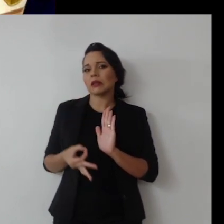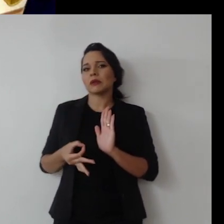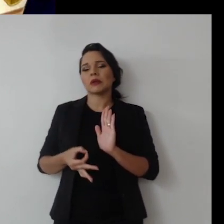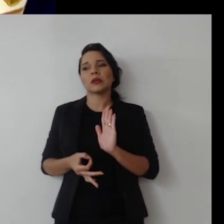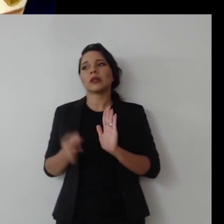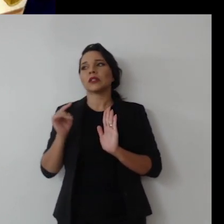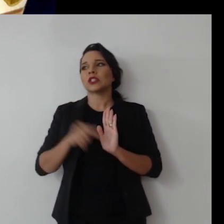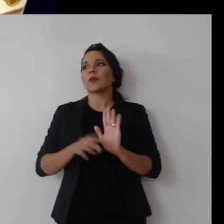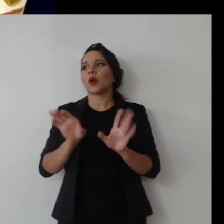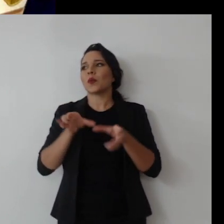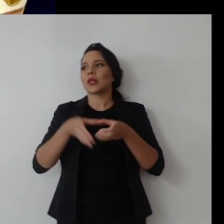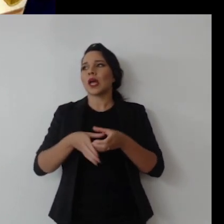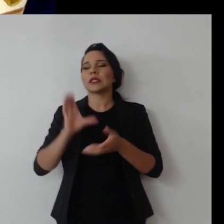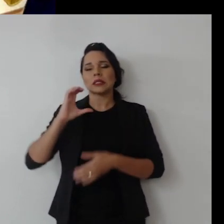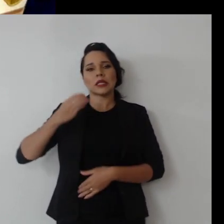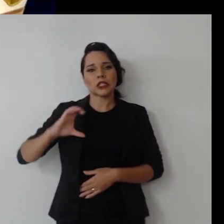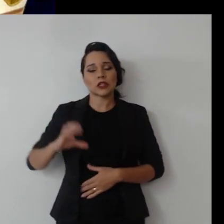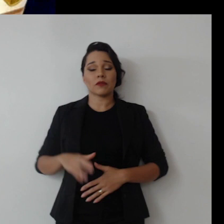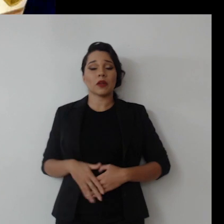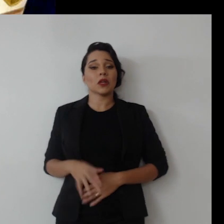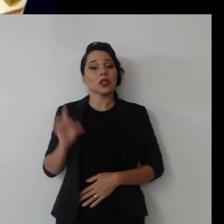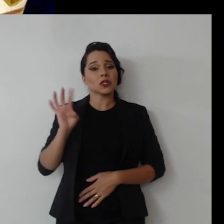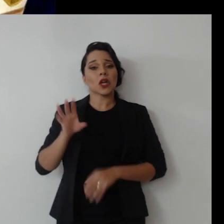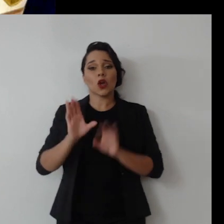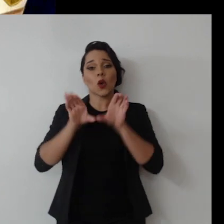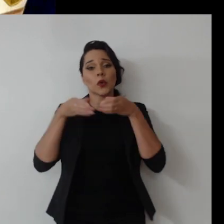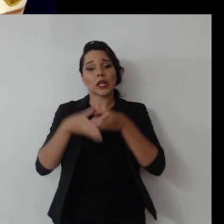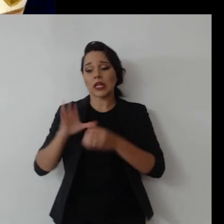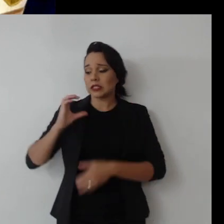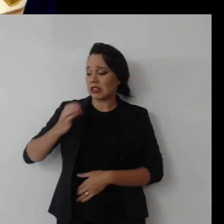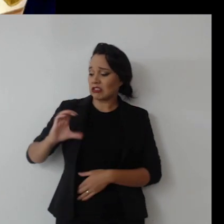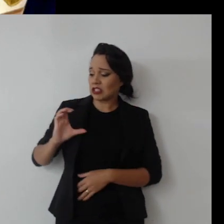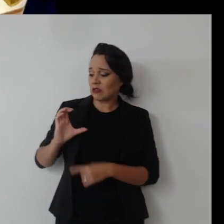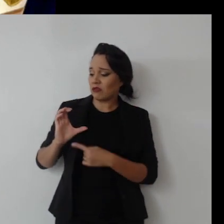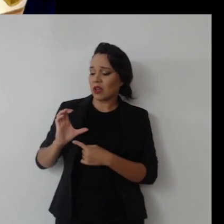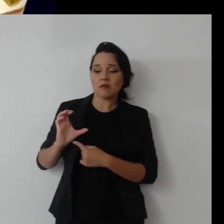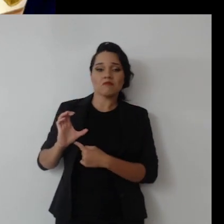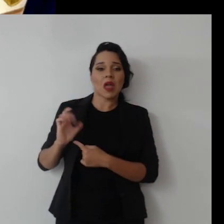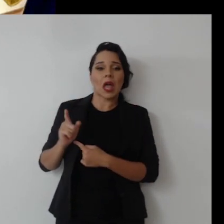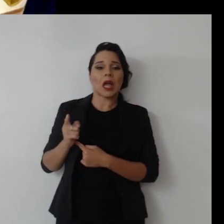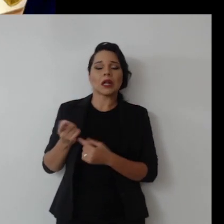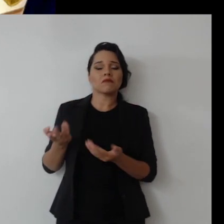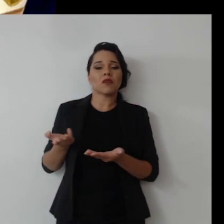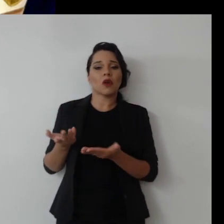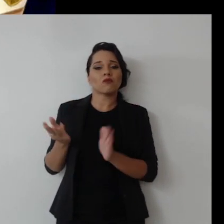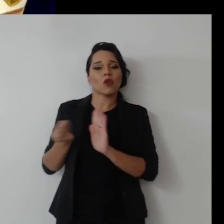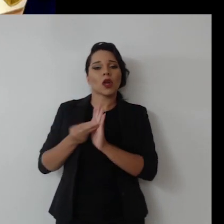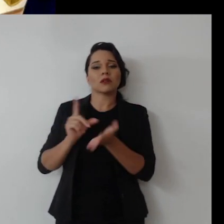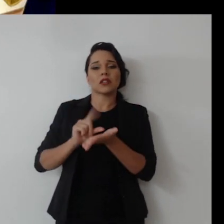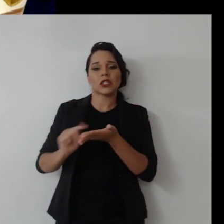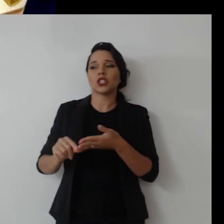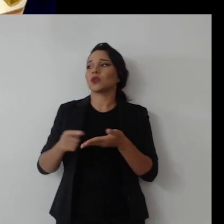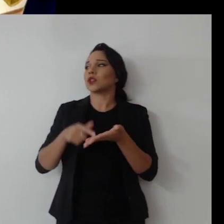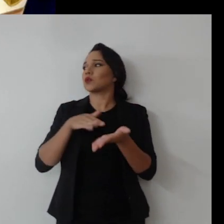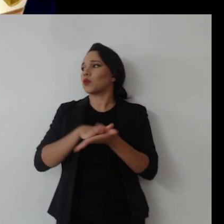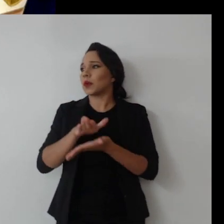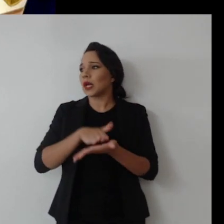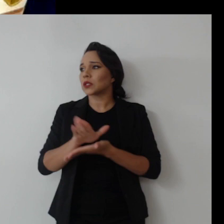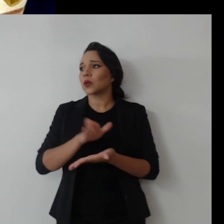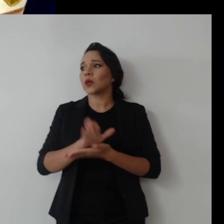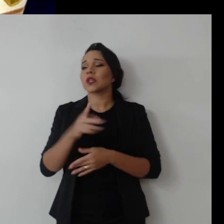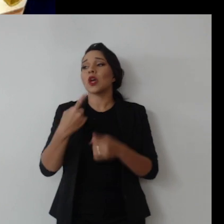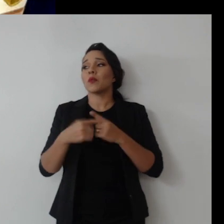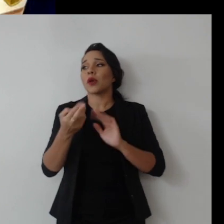comunidade científica, só que aí a comunidade científica acabou absorvendo e citando nos artigos, nas publicações,